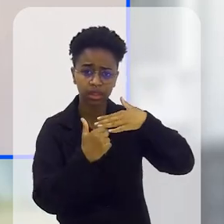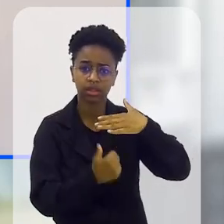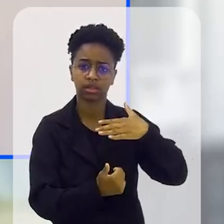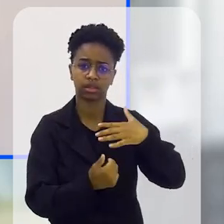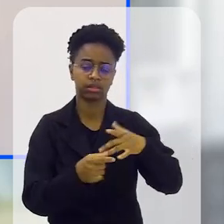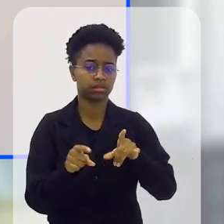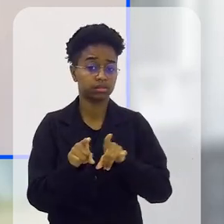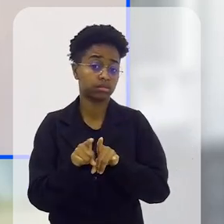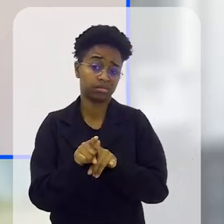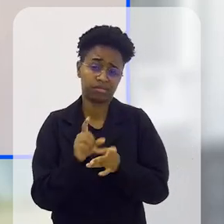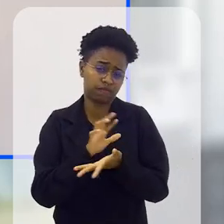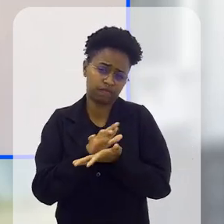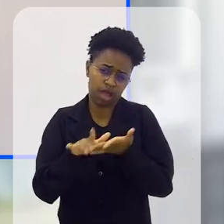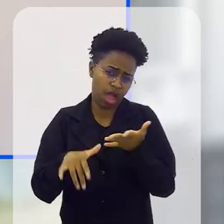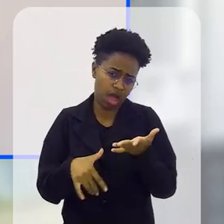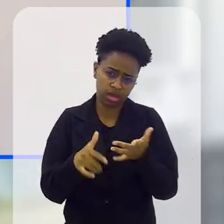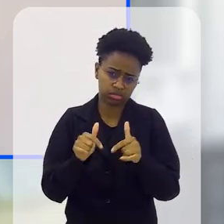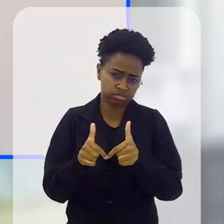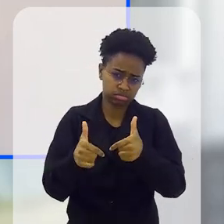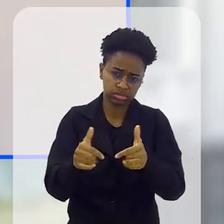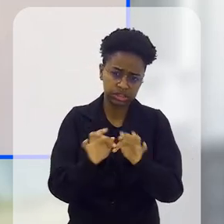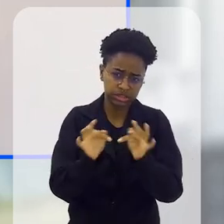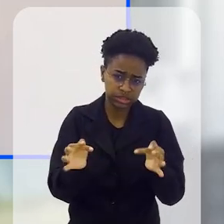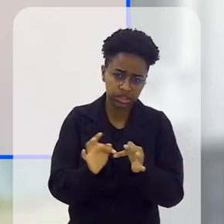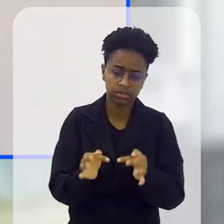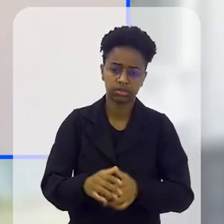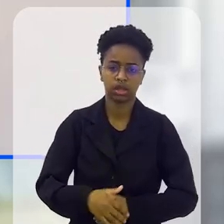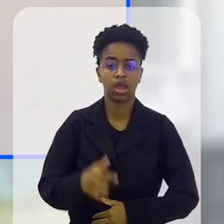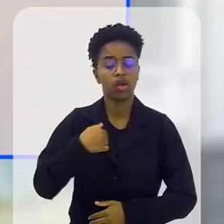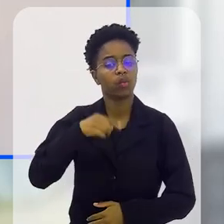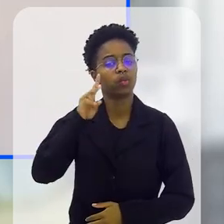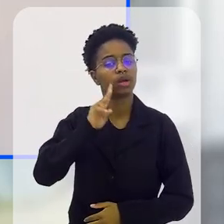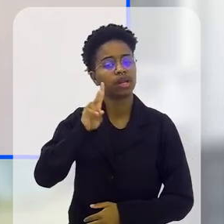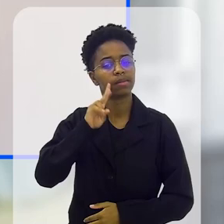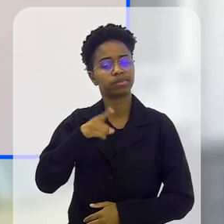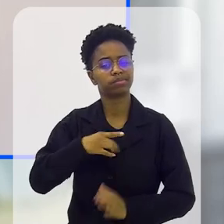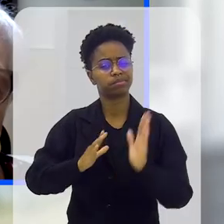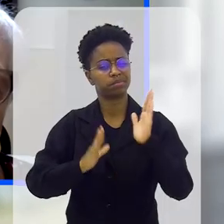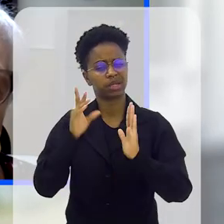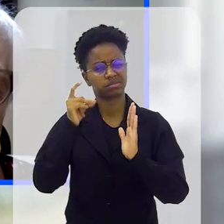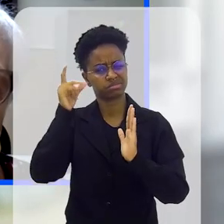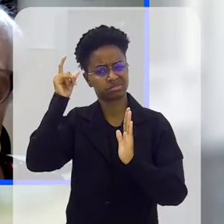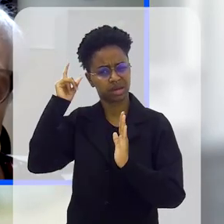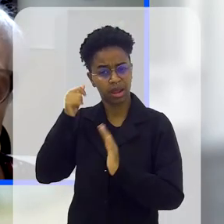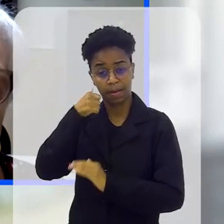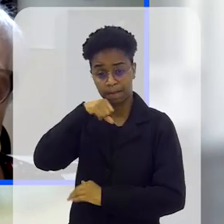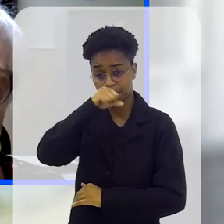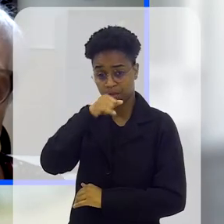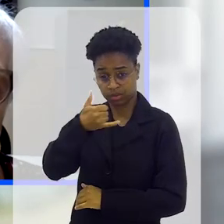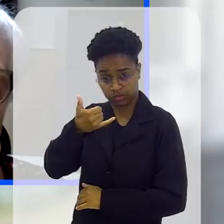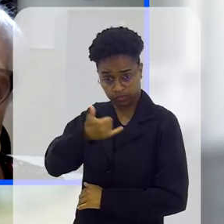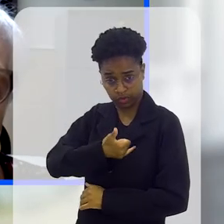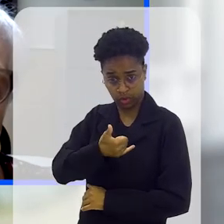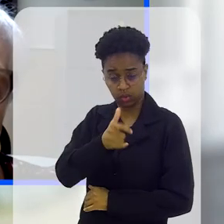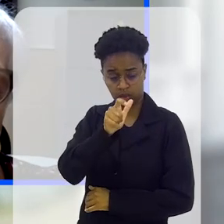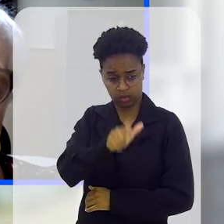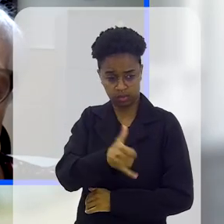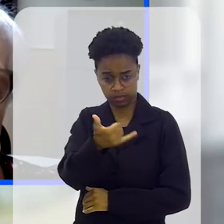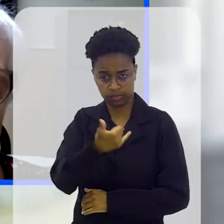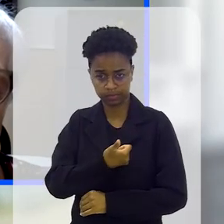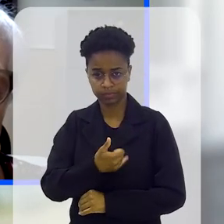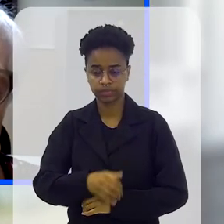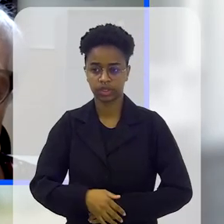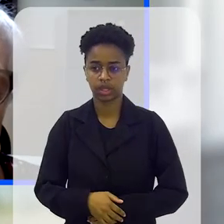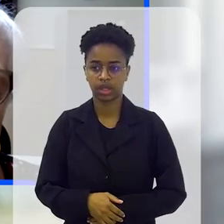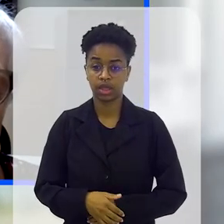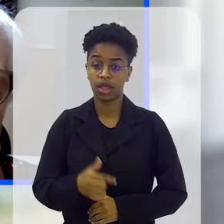unha da mãe. Várias pequenas atitudes. Eu lembro de uma vez, há muito tempo atrás, que uma mãe falou para mim, ah, eu